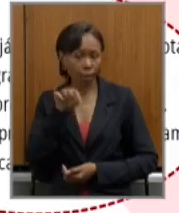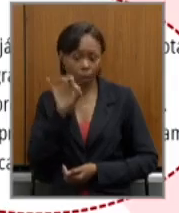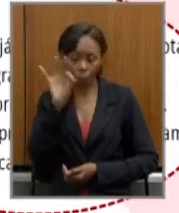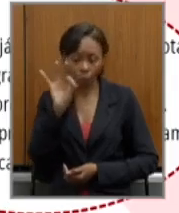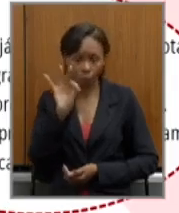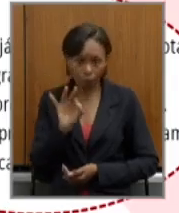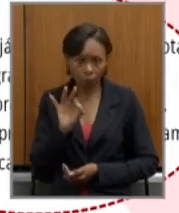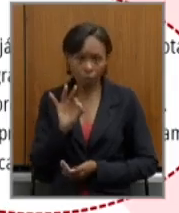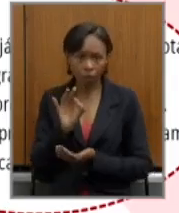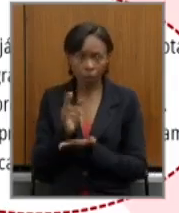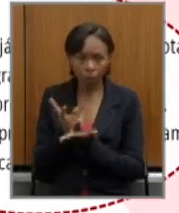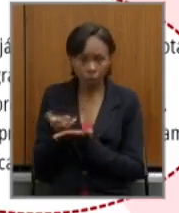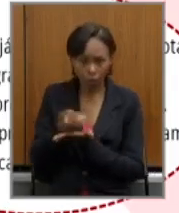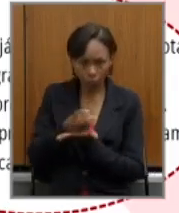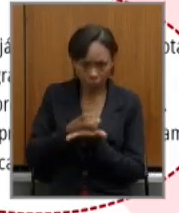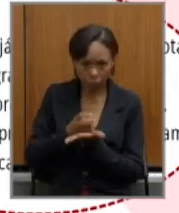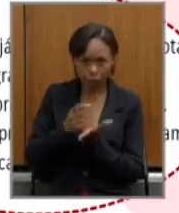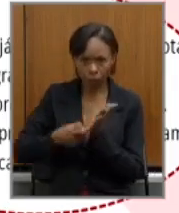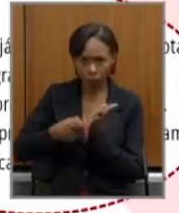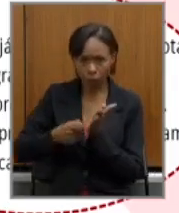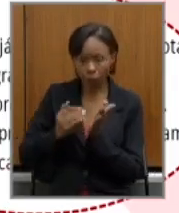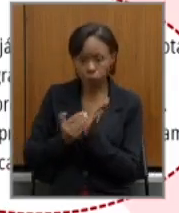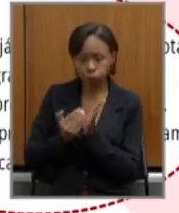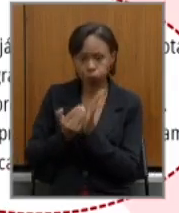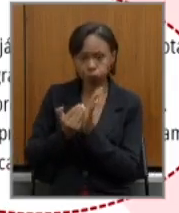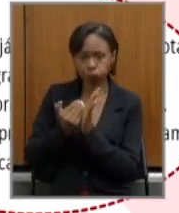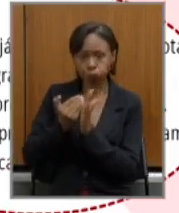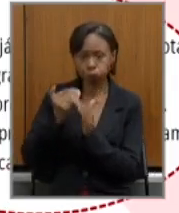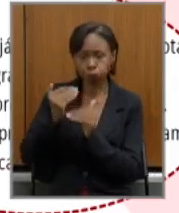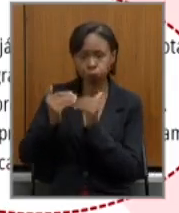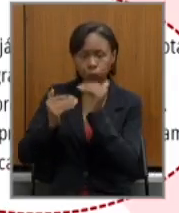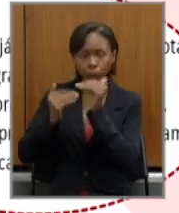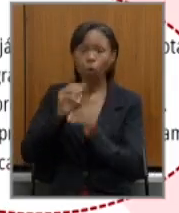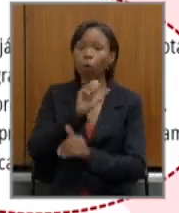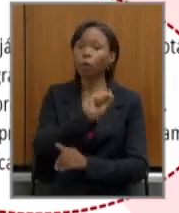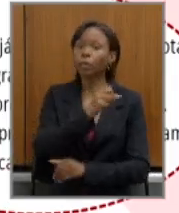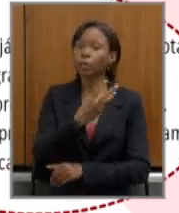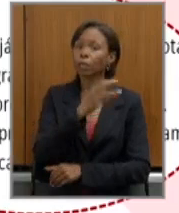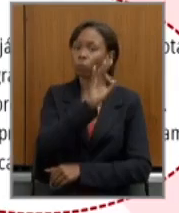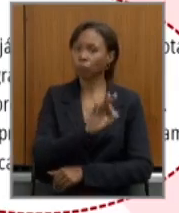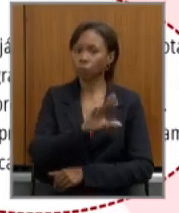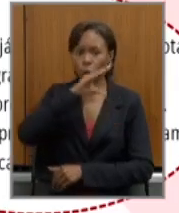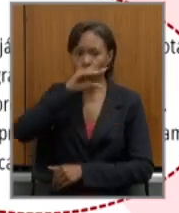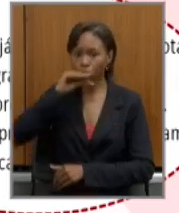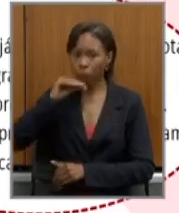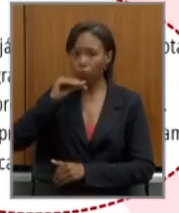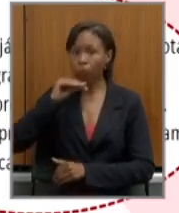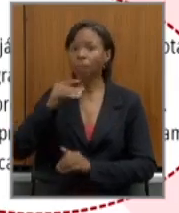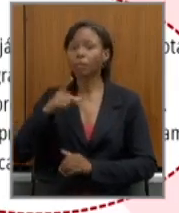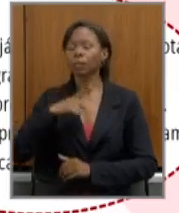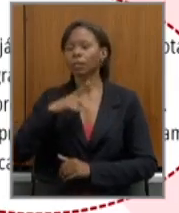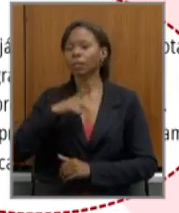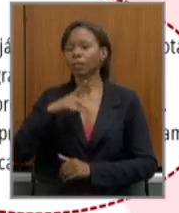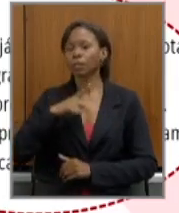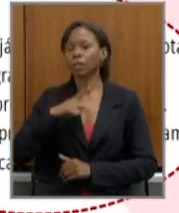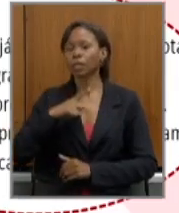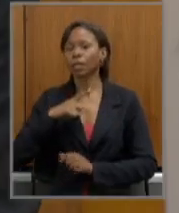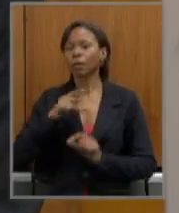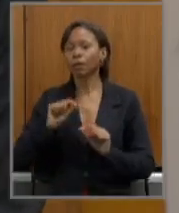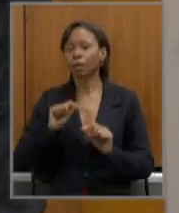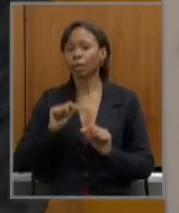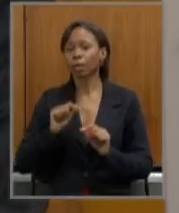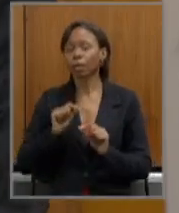83% dos servidores terão nesta proposta uma